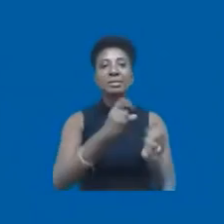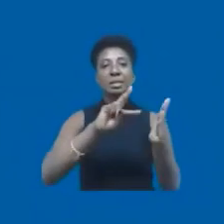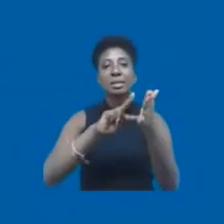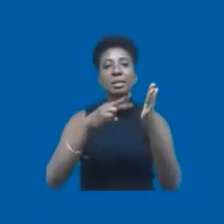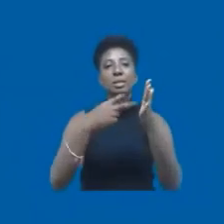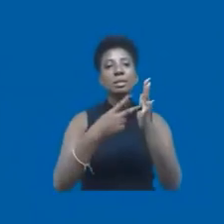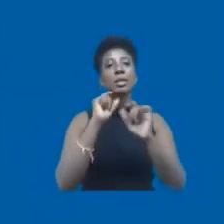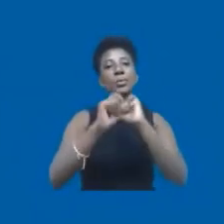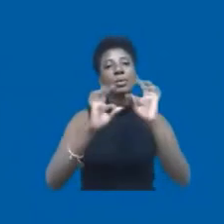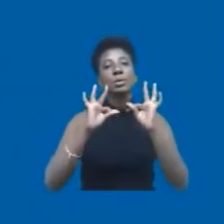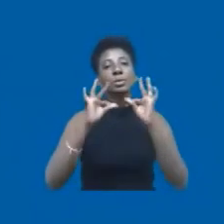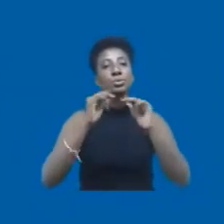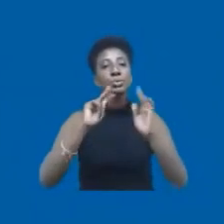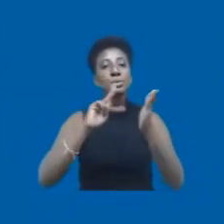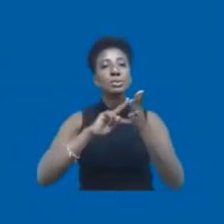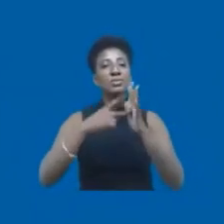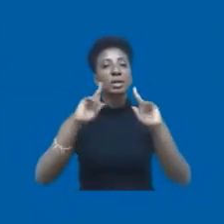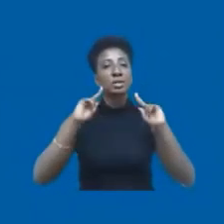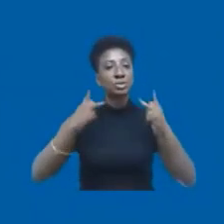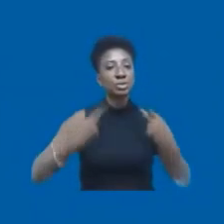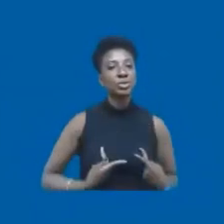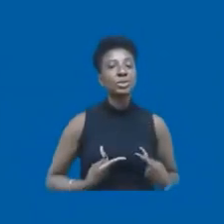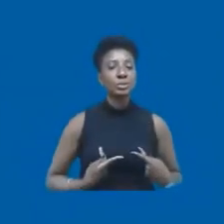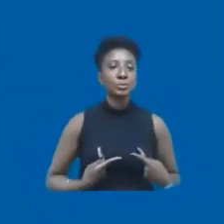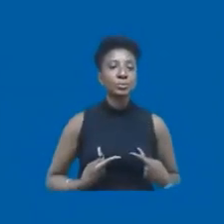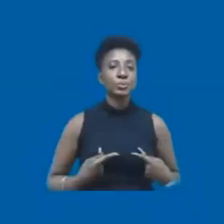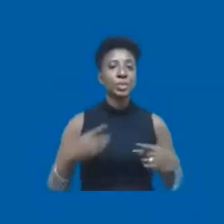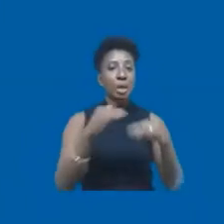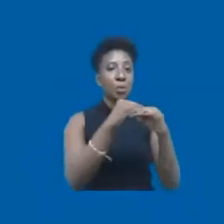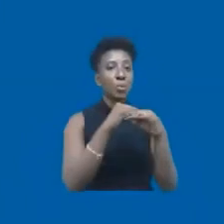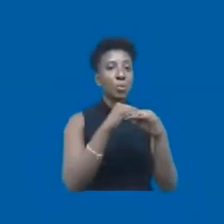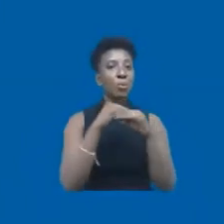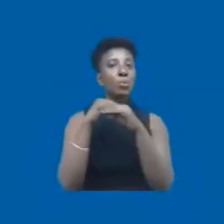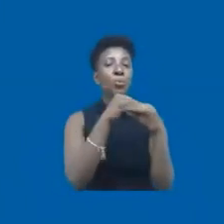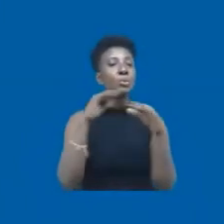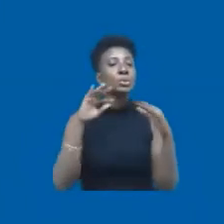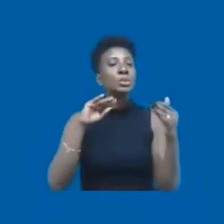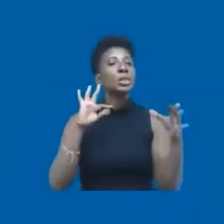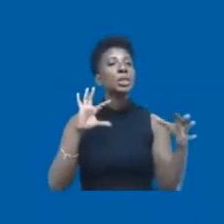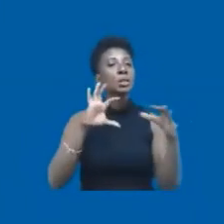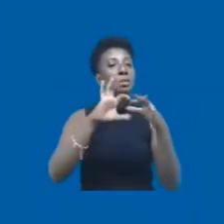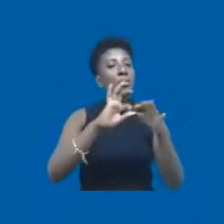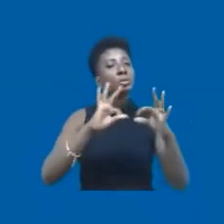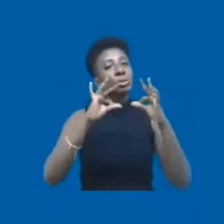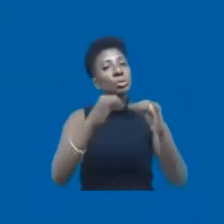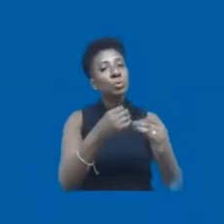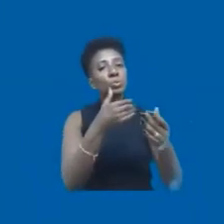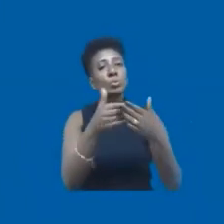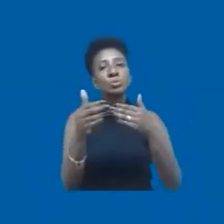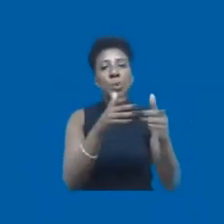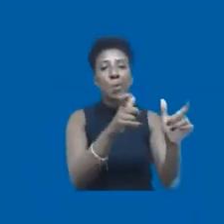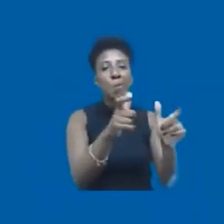clássica do que são os direitos humanos, né? São direitos universais, né? Que cabem a todos nós em qualquer canto do nosso planeta.